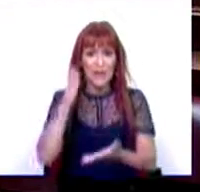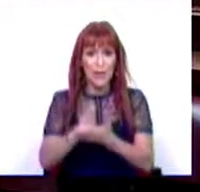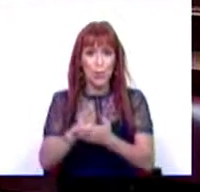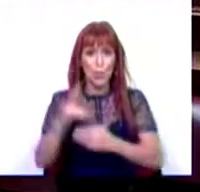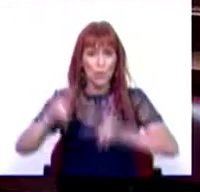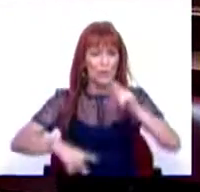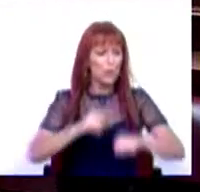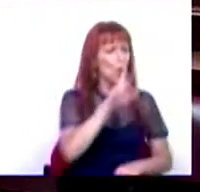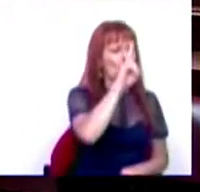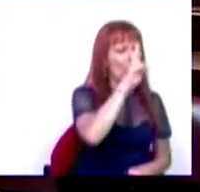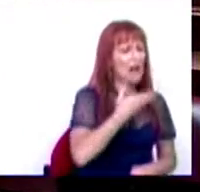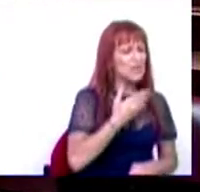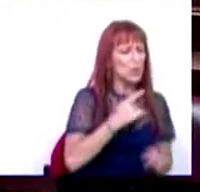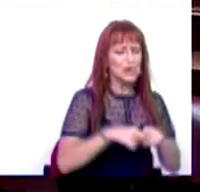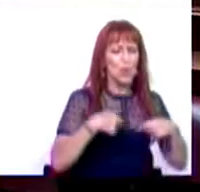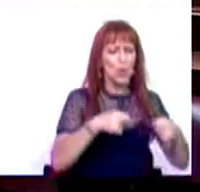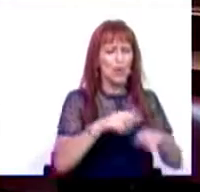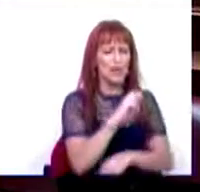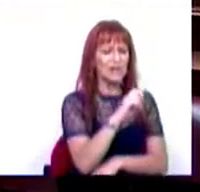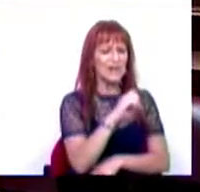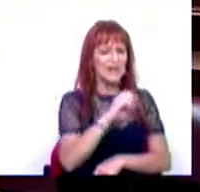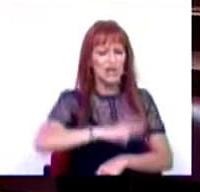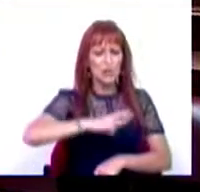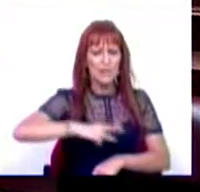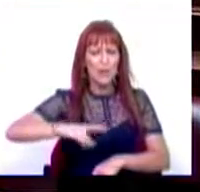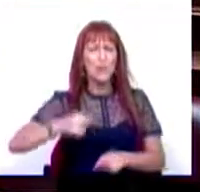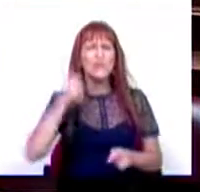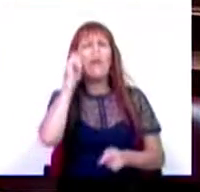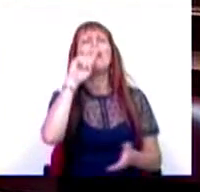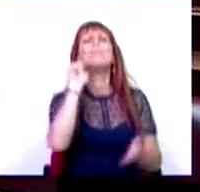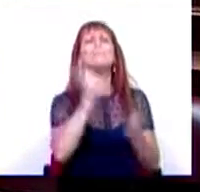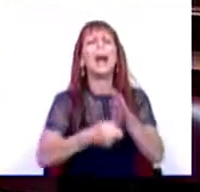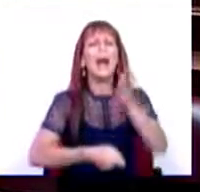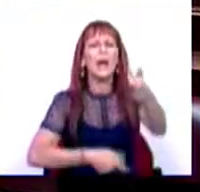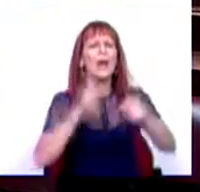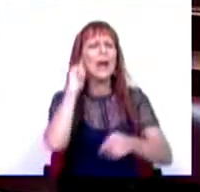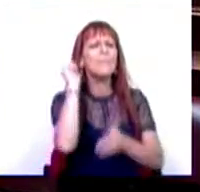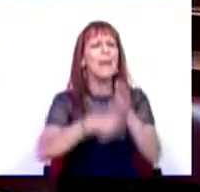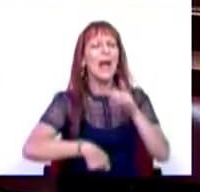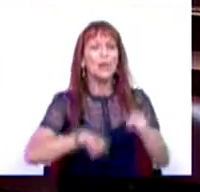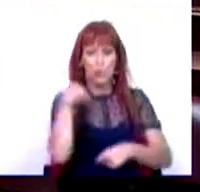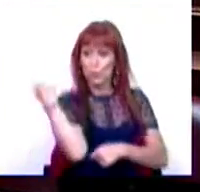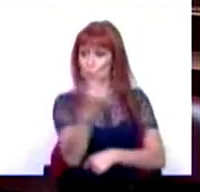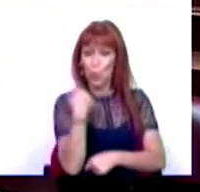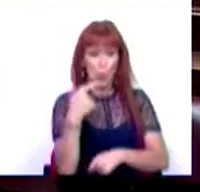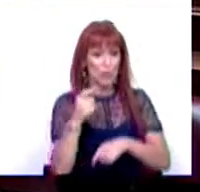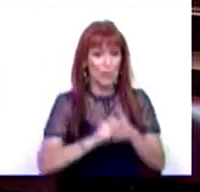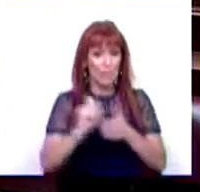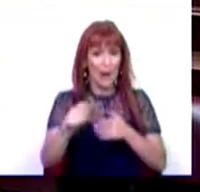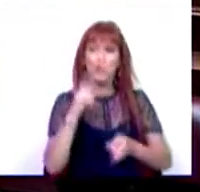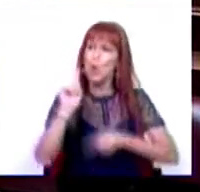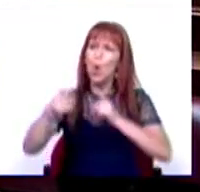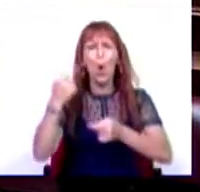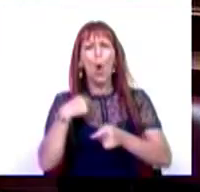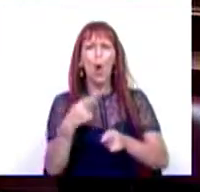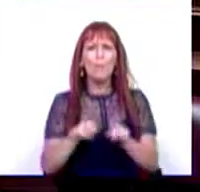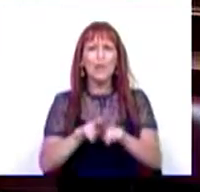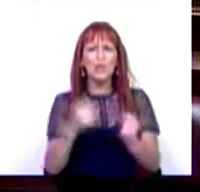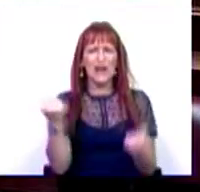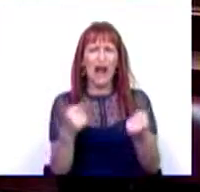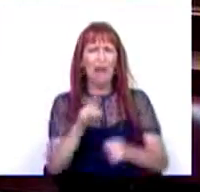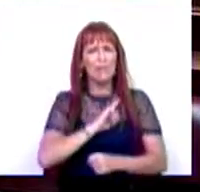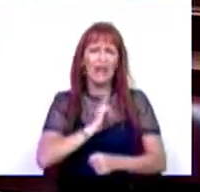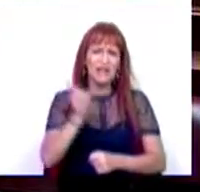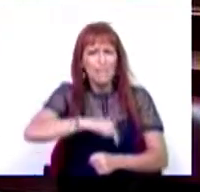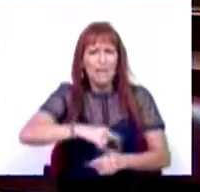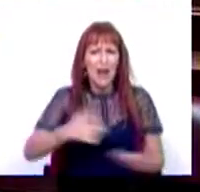E no gás óleo há um custo de 300 milhões de euros. Então, mas quem paga? Quem paga somos todos nós, mesmo aqueles que não usam um carro particular,